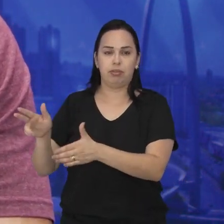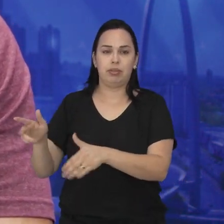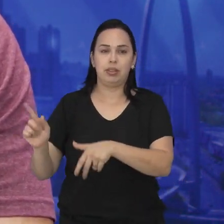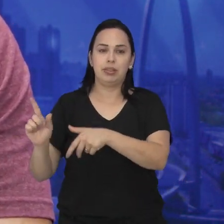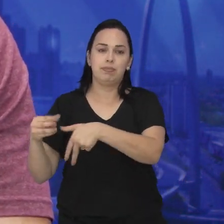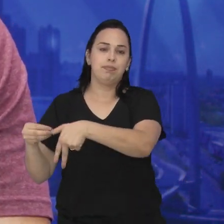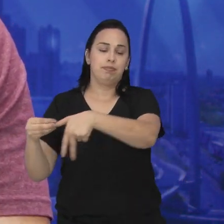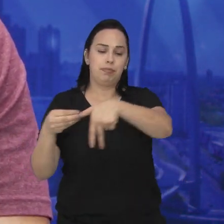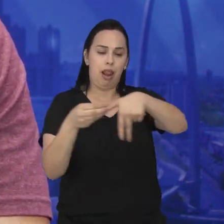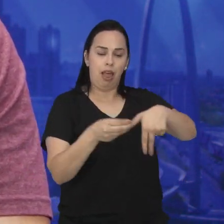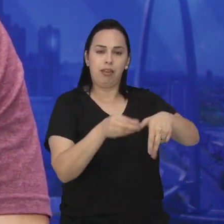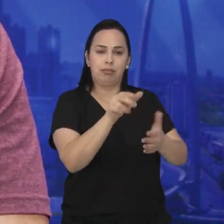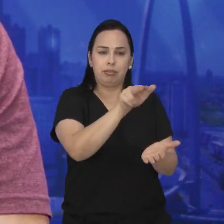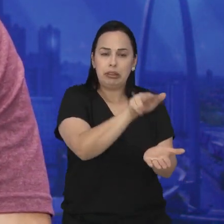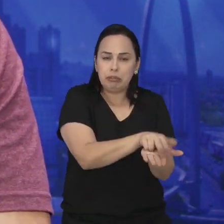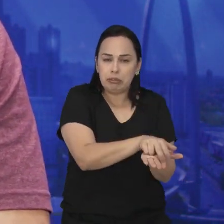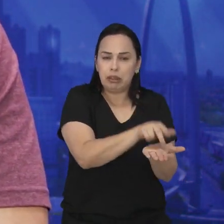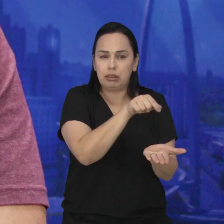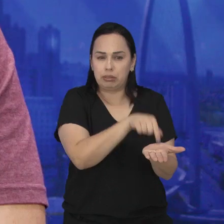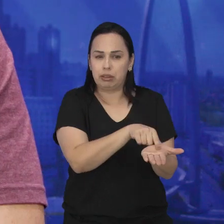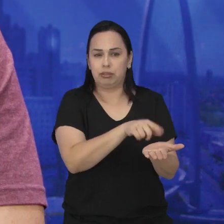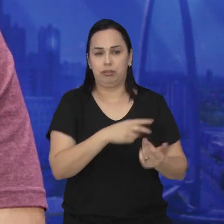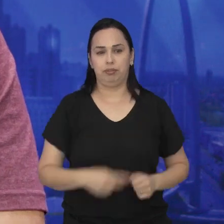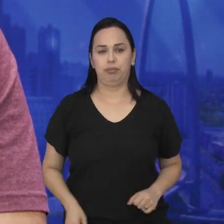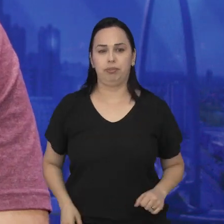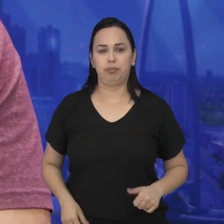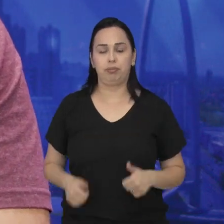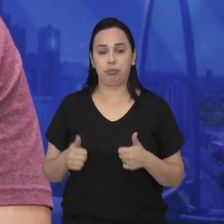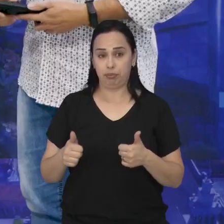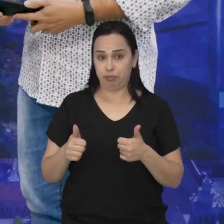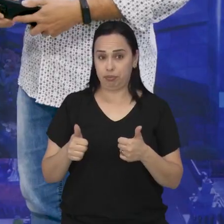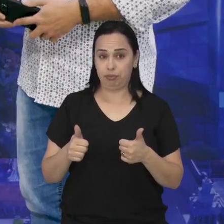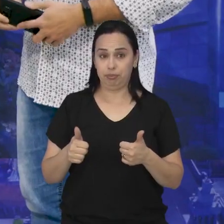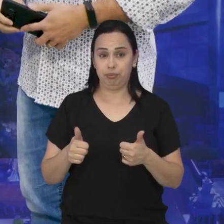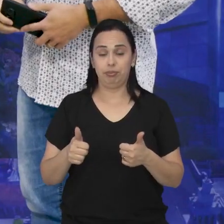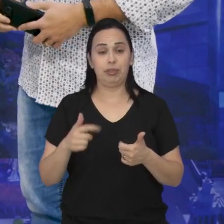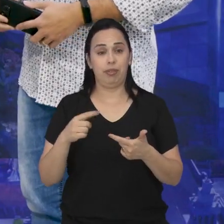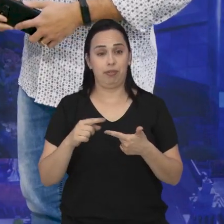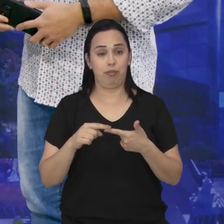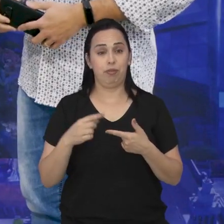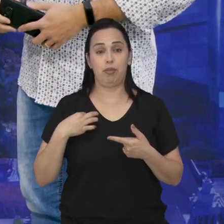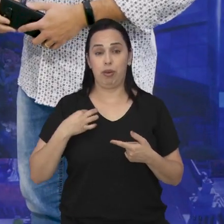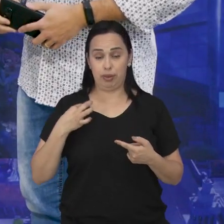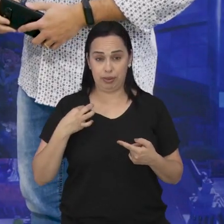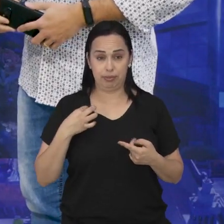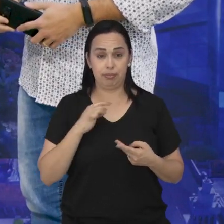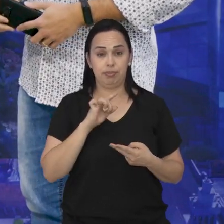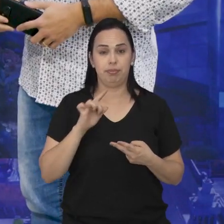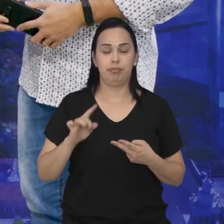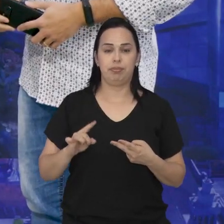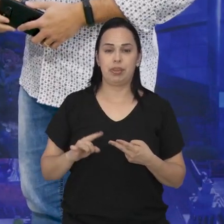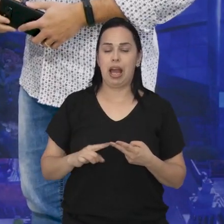lá e vai ficar internado uns dois ou três dias e tudo mais até estabilizar. Situação é essa, voluntária.